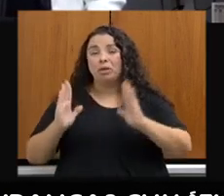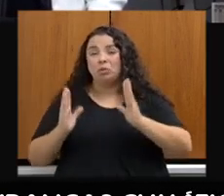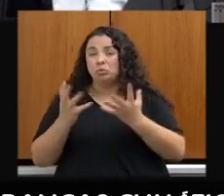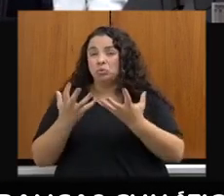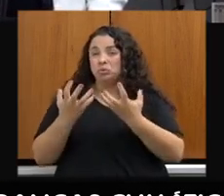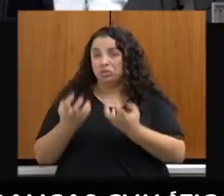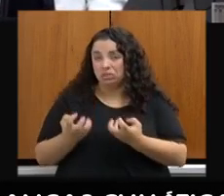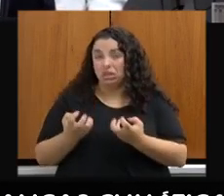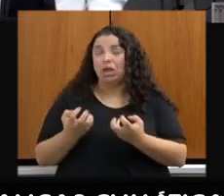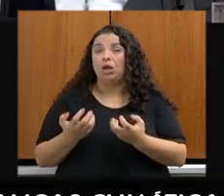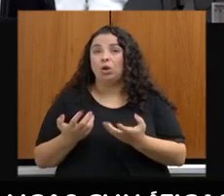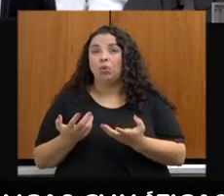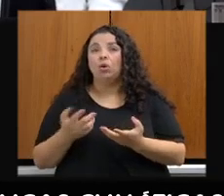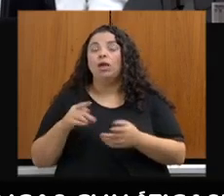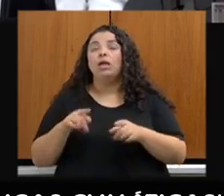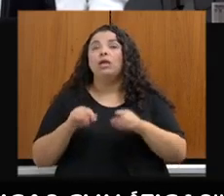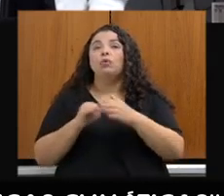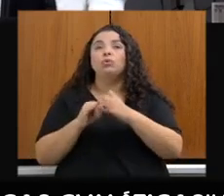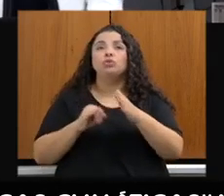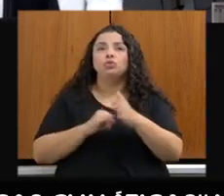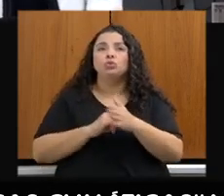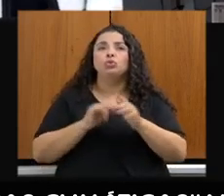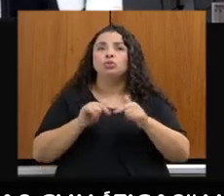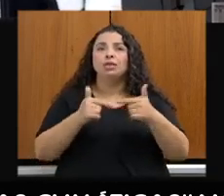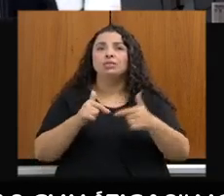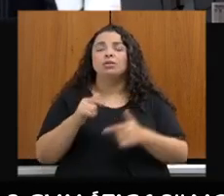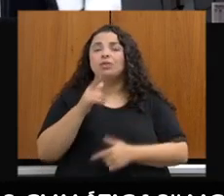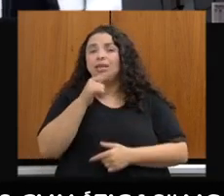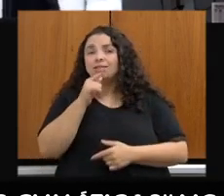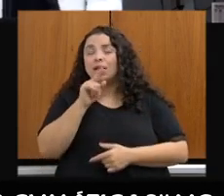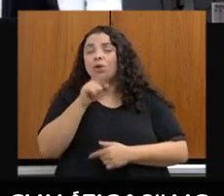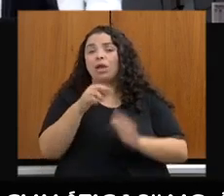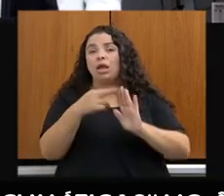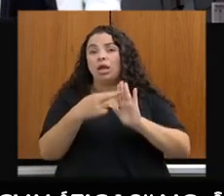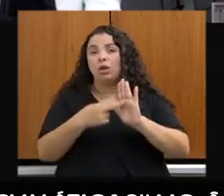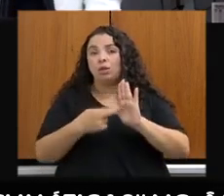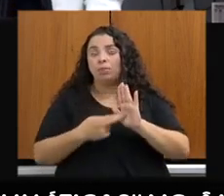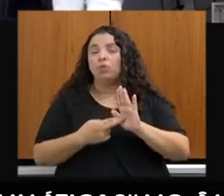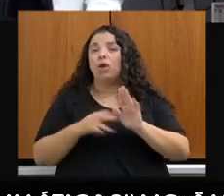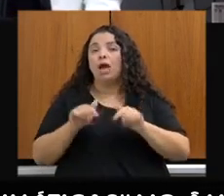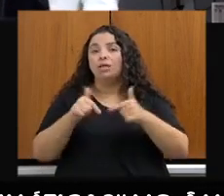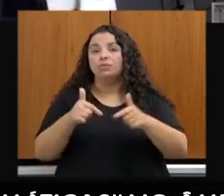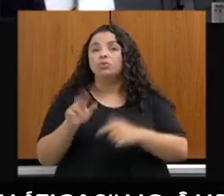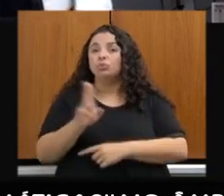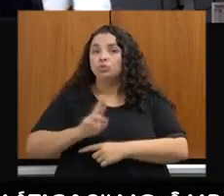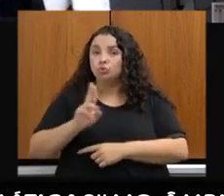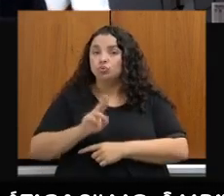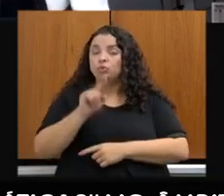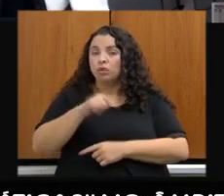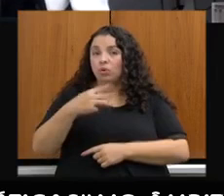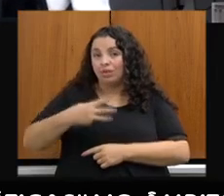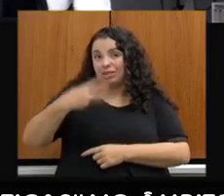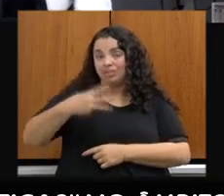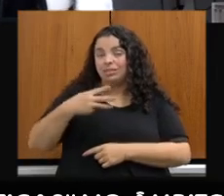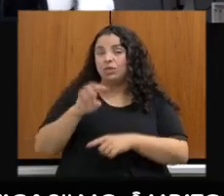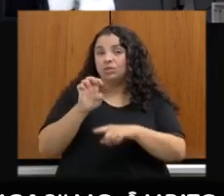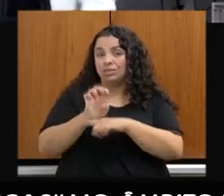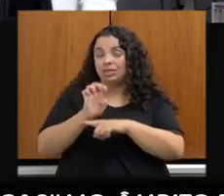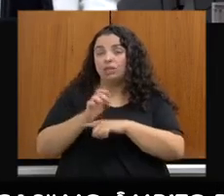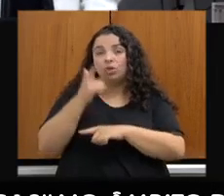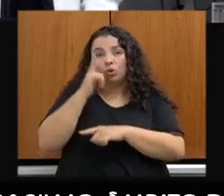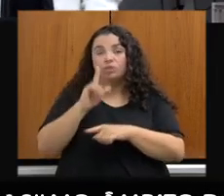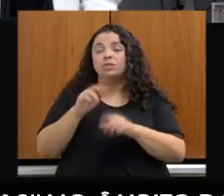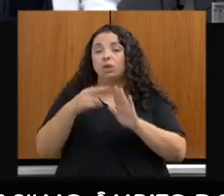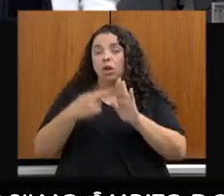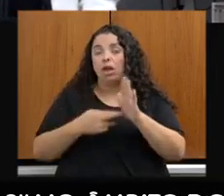O Instituto Mineiro de Gestão das Águas regulamentou o reuso, foi o terceiro Estado do Brasil a regulamentar esse tão importante instrumento de uso